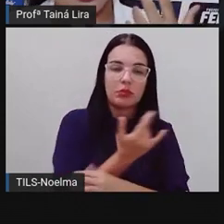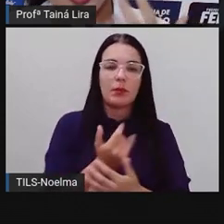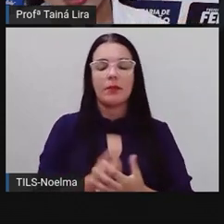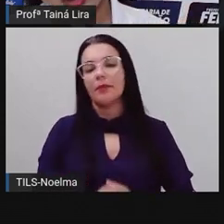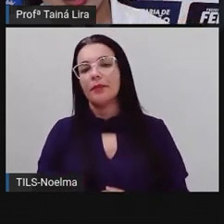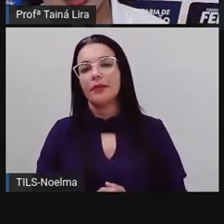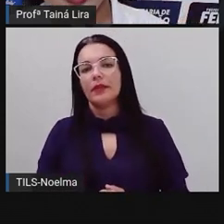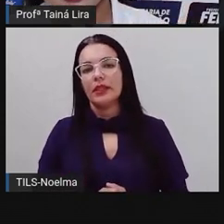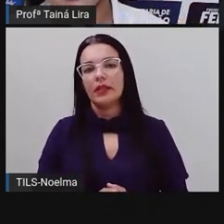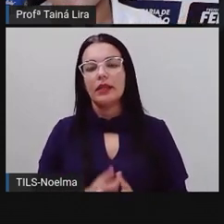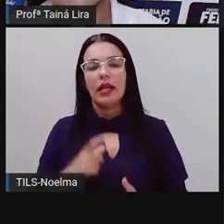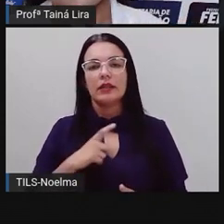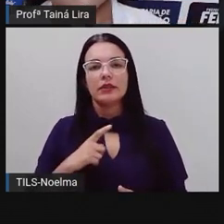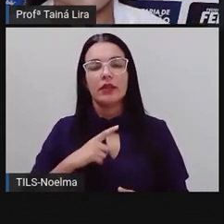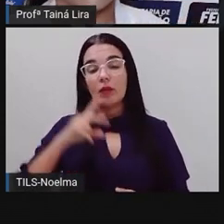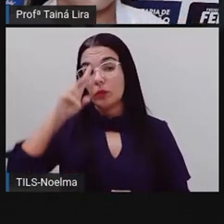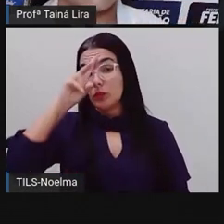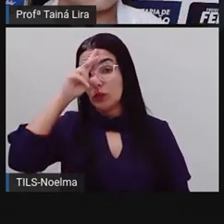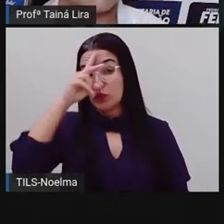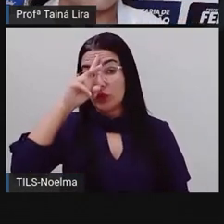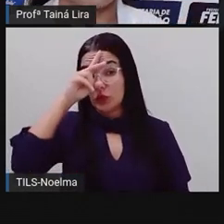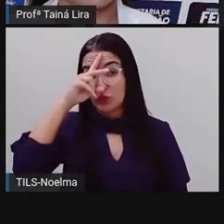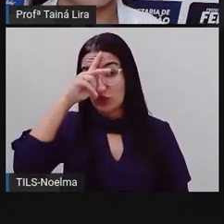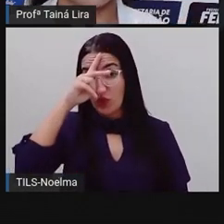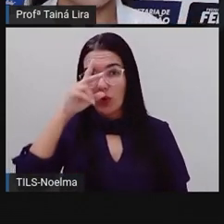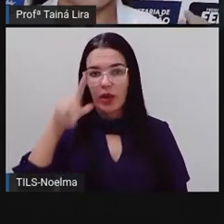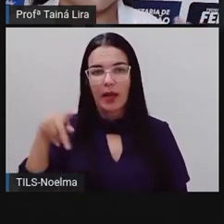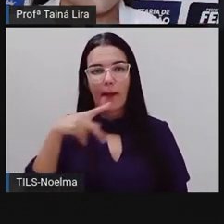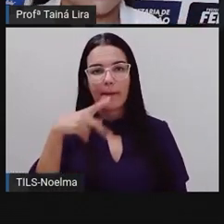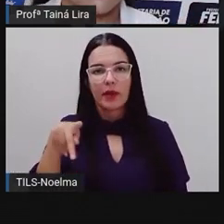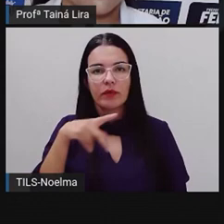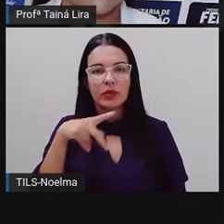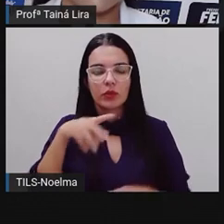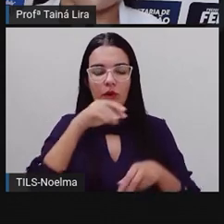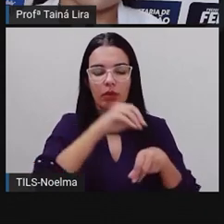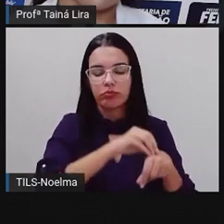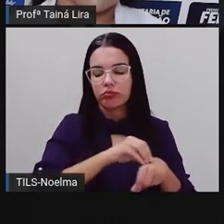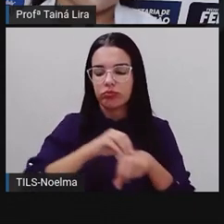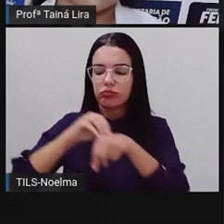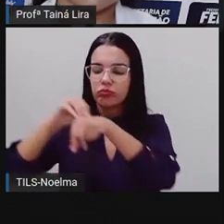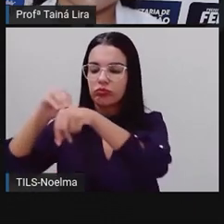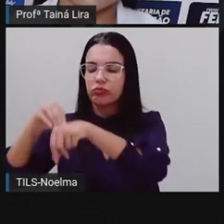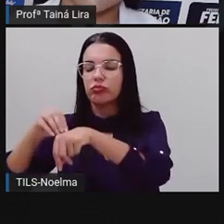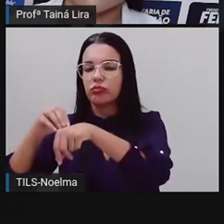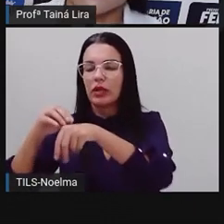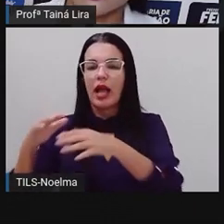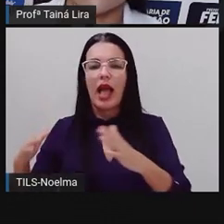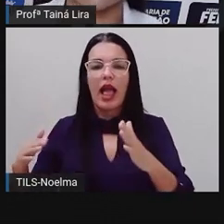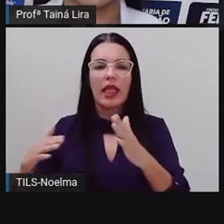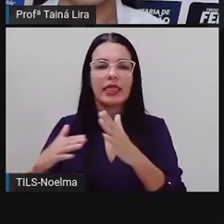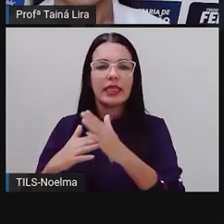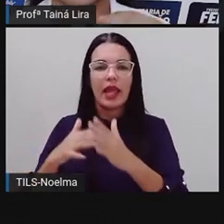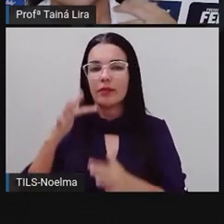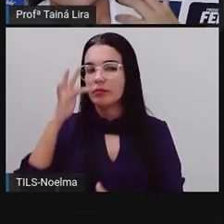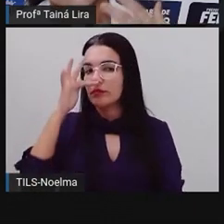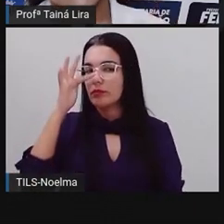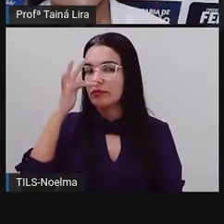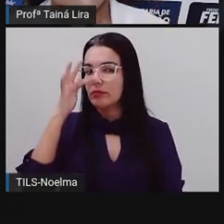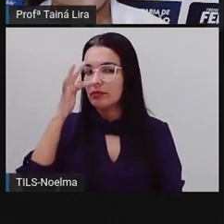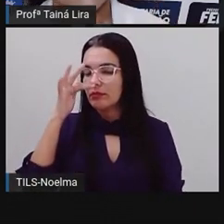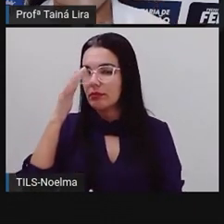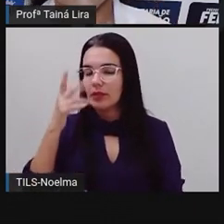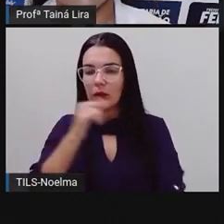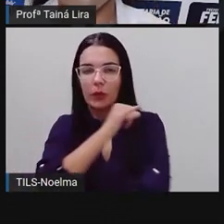trouxe uma história da professora que levou seus alunos até o Jardim Botânico, onde essas